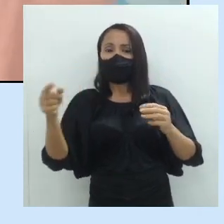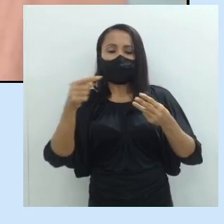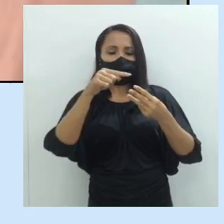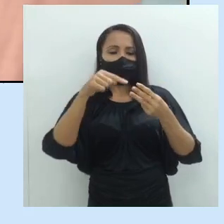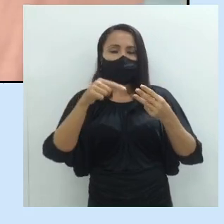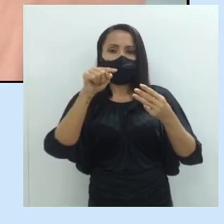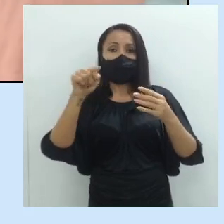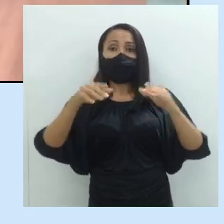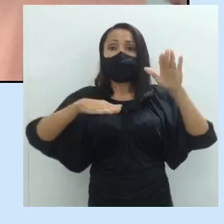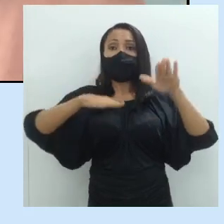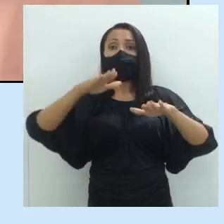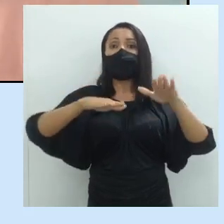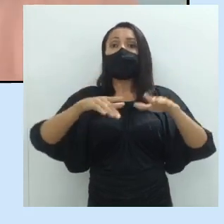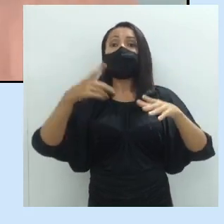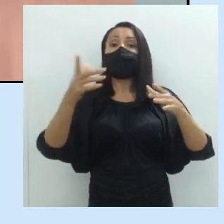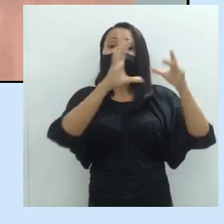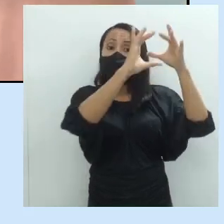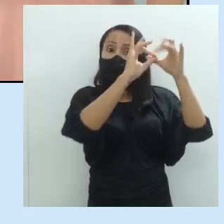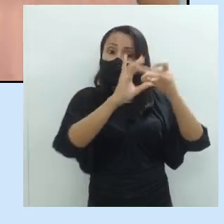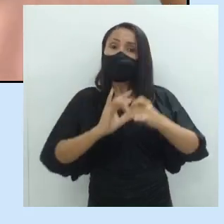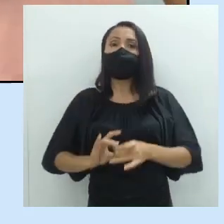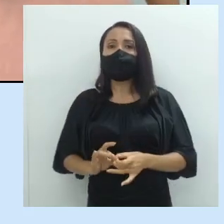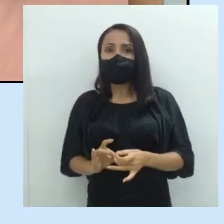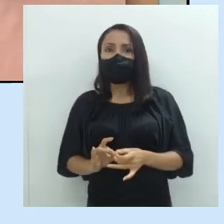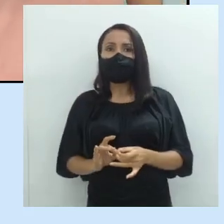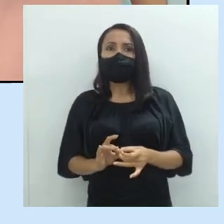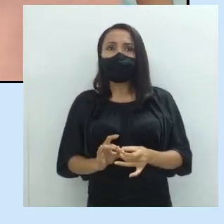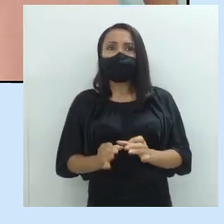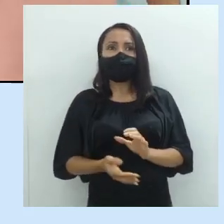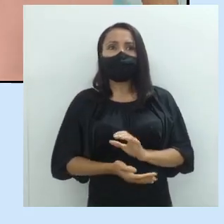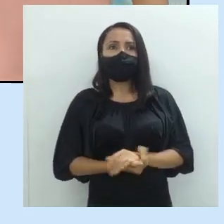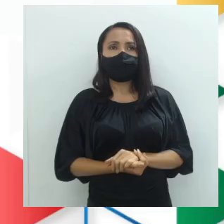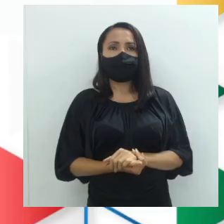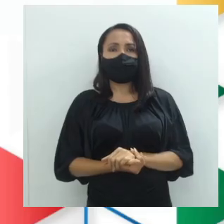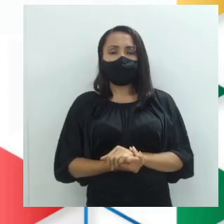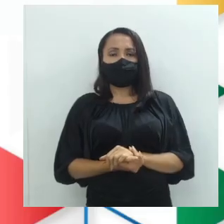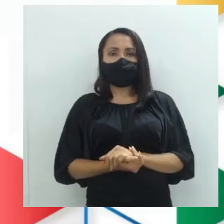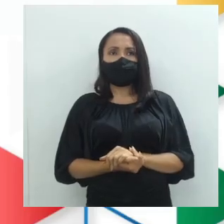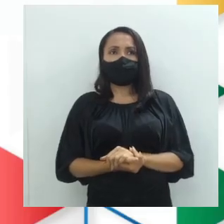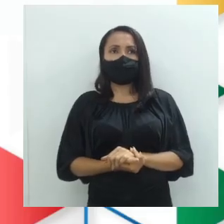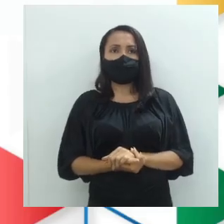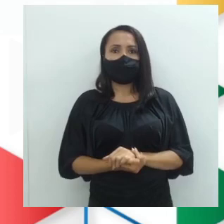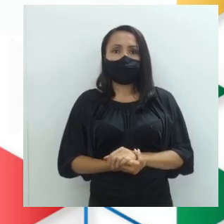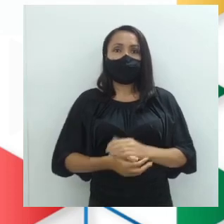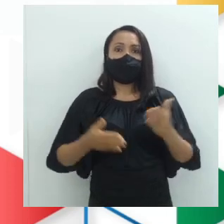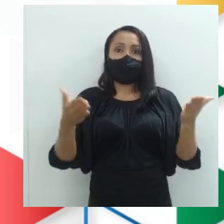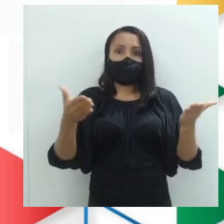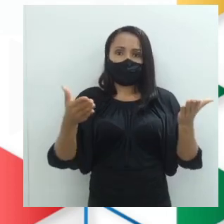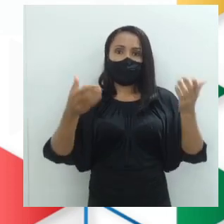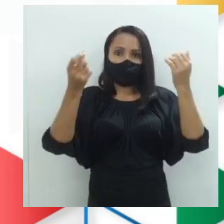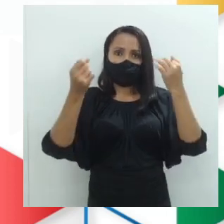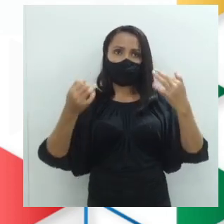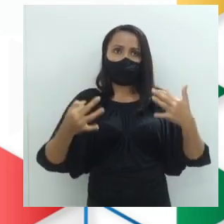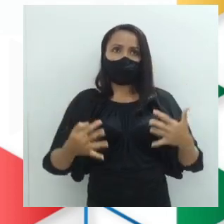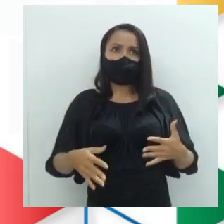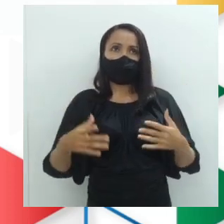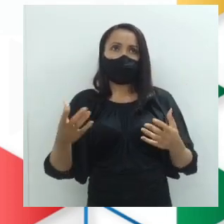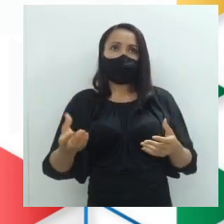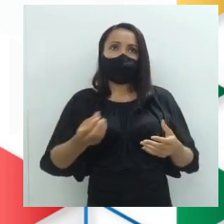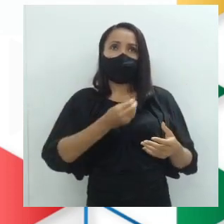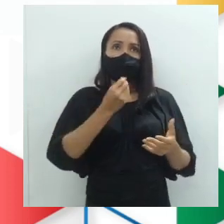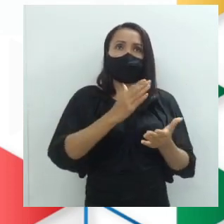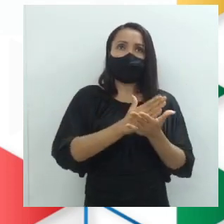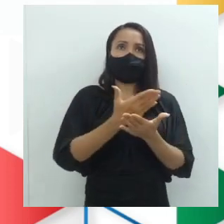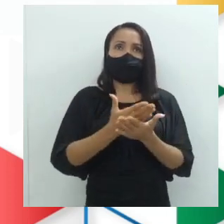depende de quê, minha gente? Do contexto. Contexto. E aqui ainda trago. Existem algumas